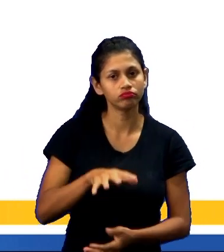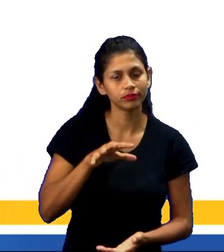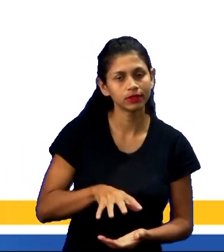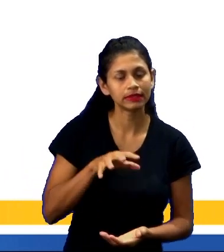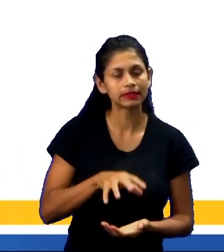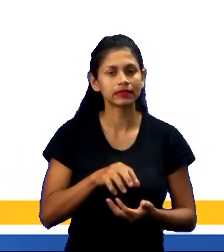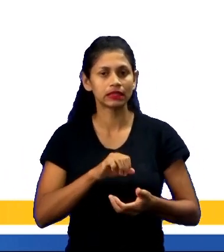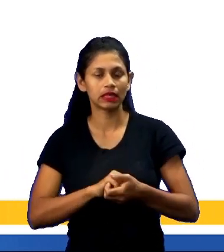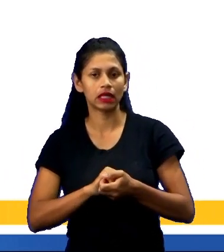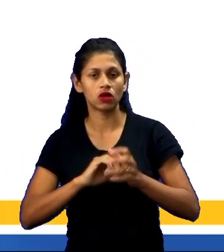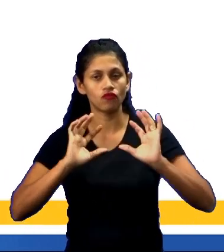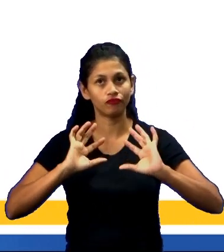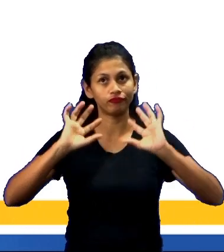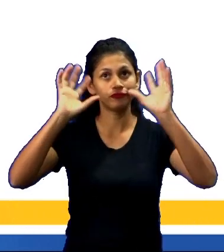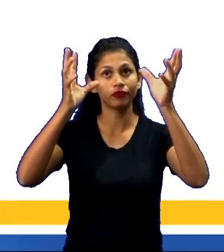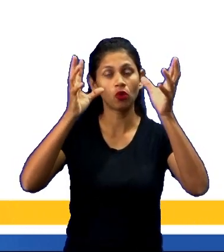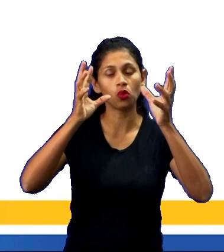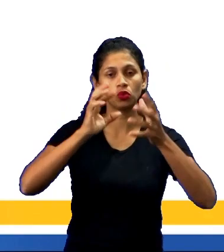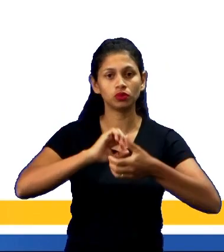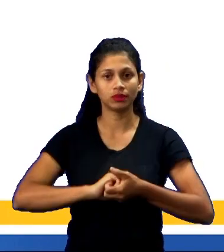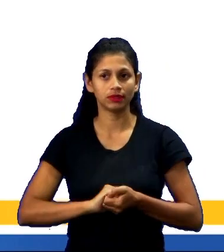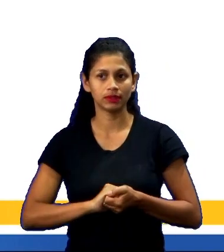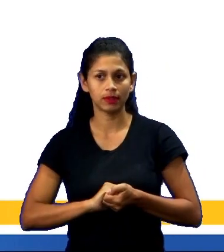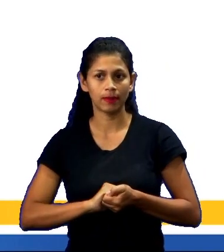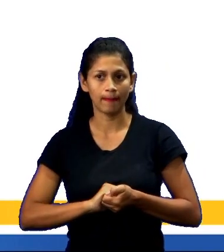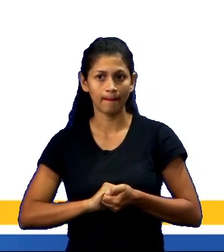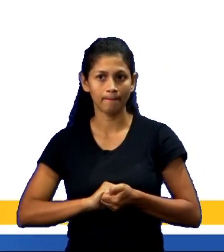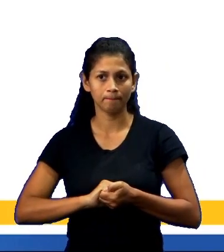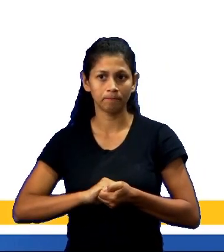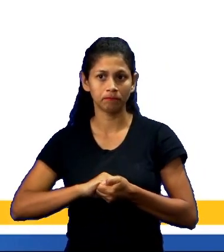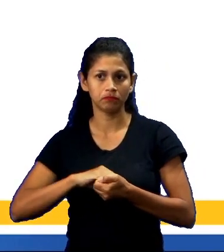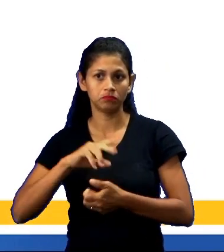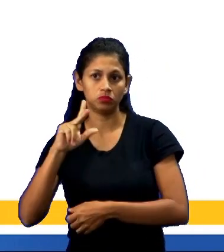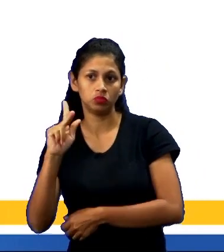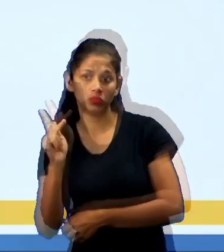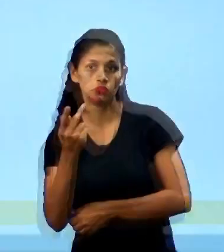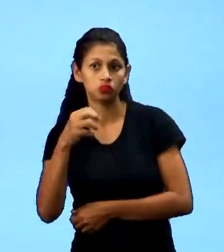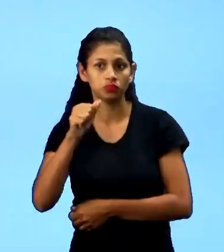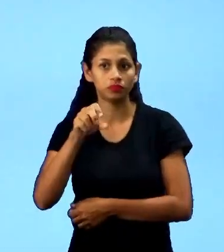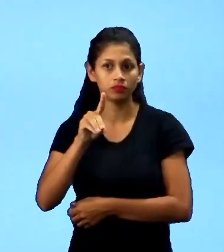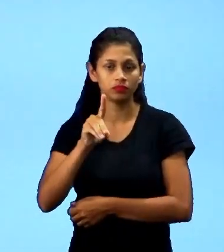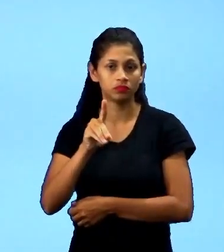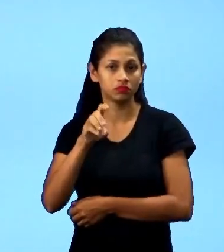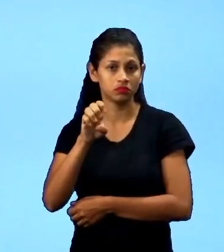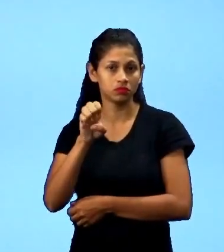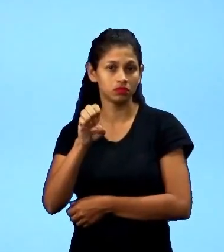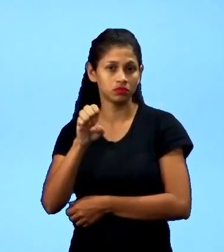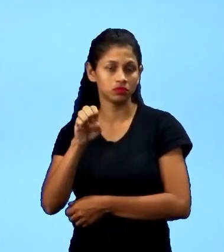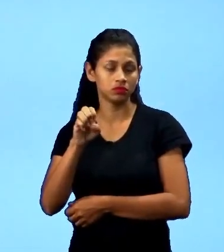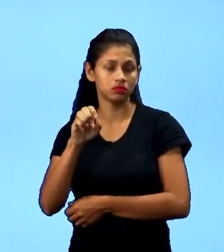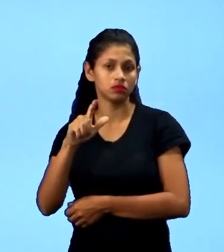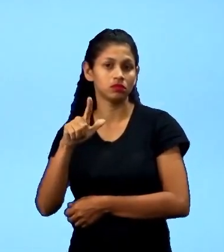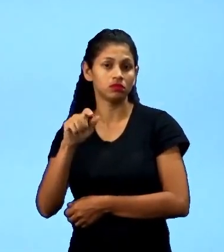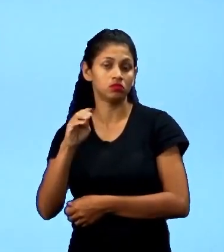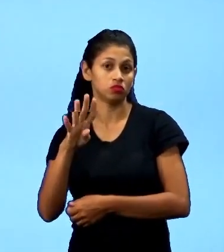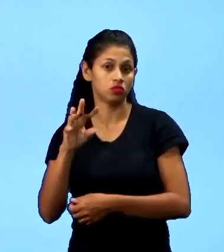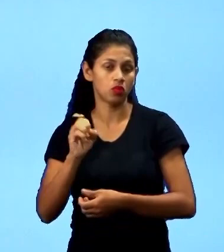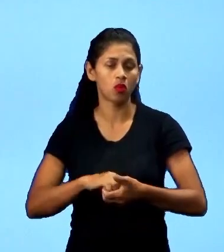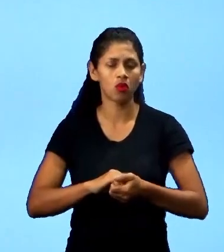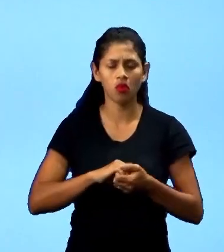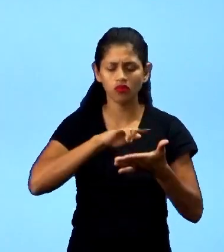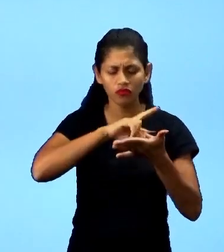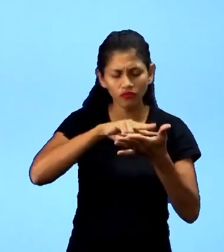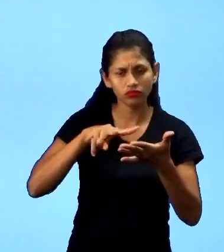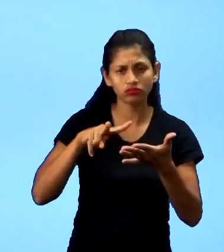aquático, badminton, beisebol, handebol, dentre outras modalidades em equipe. Então, normalmente, é isso.